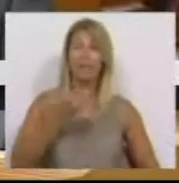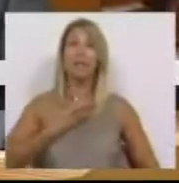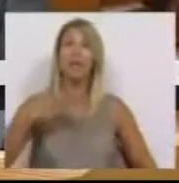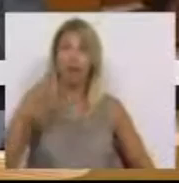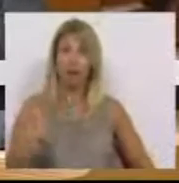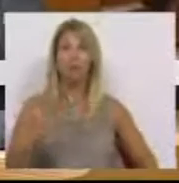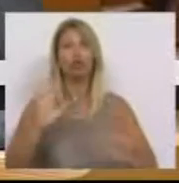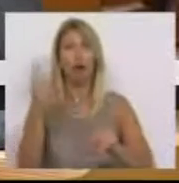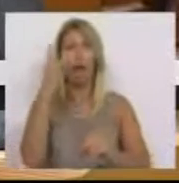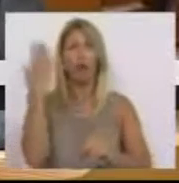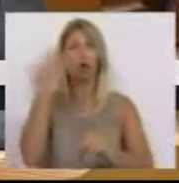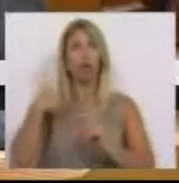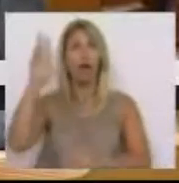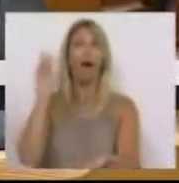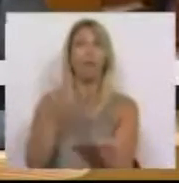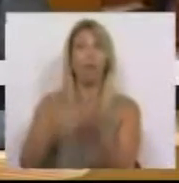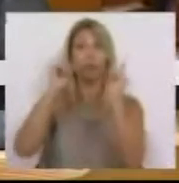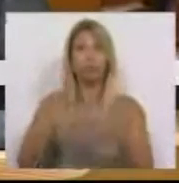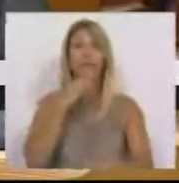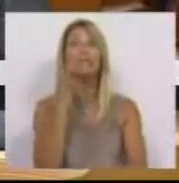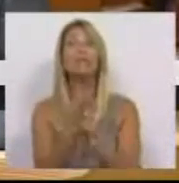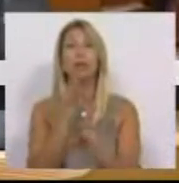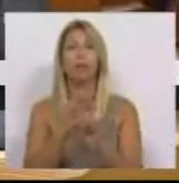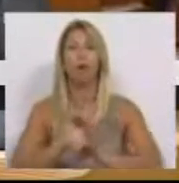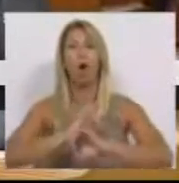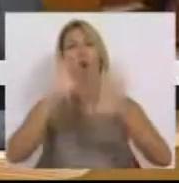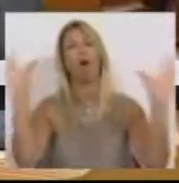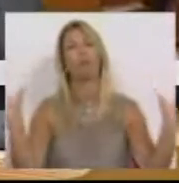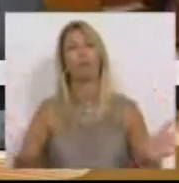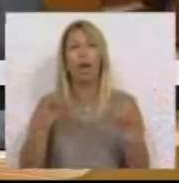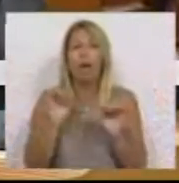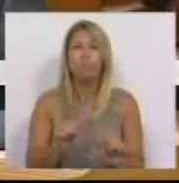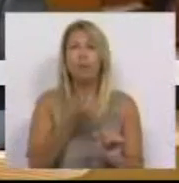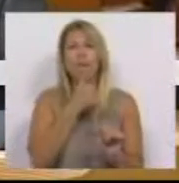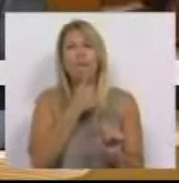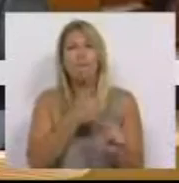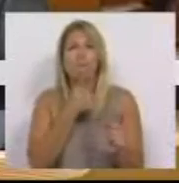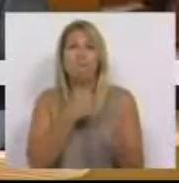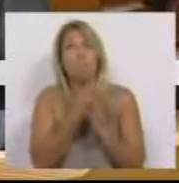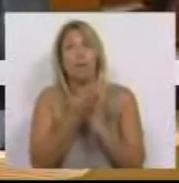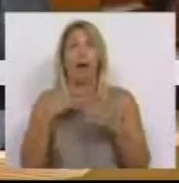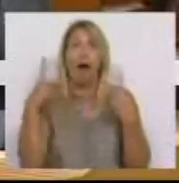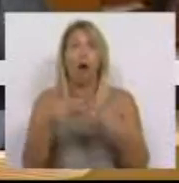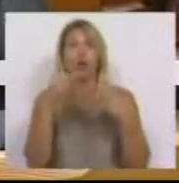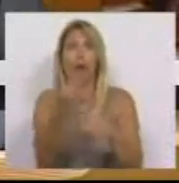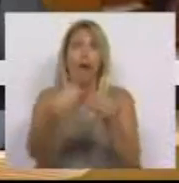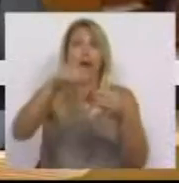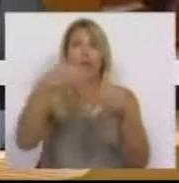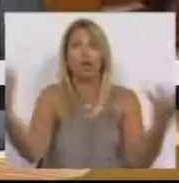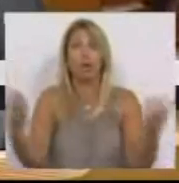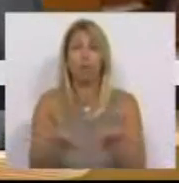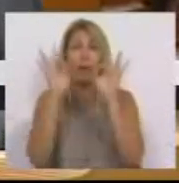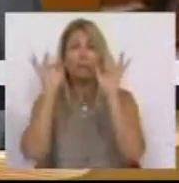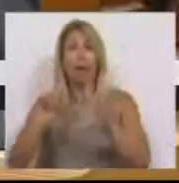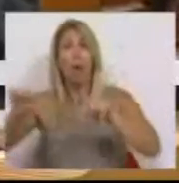já em setembro, que são, obviamente, uma medida adicional de austeridade que, na linha de tantas outras impostas por este Governo,